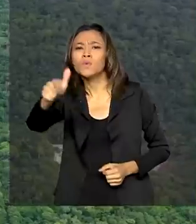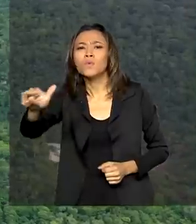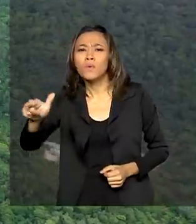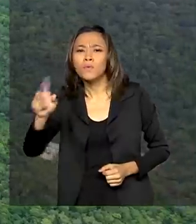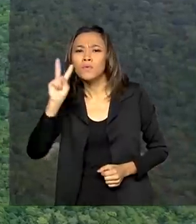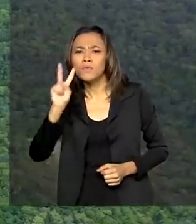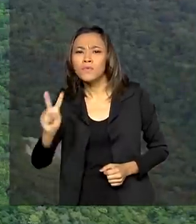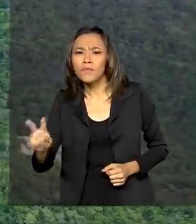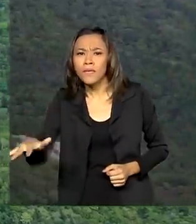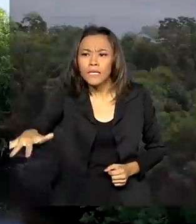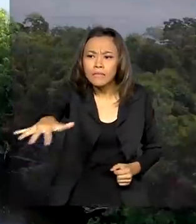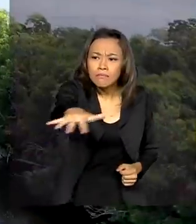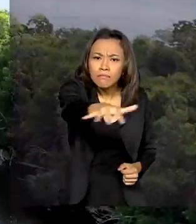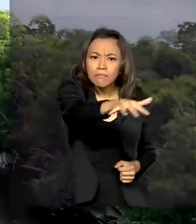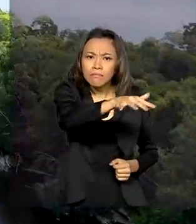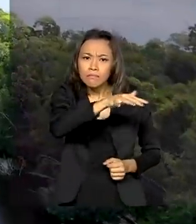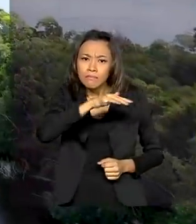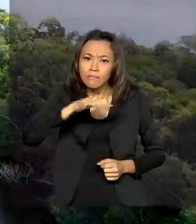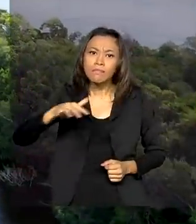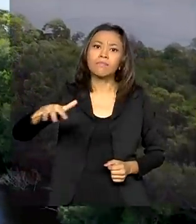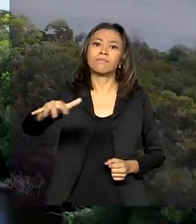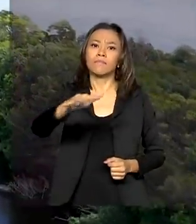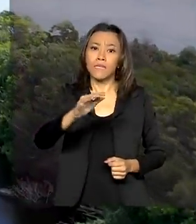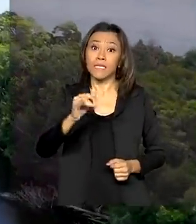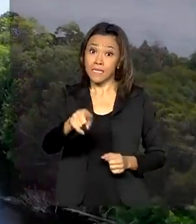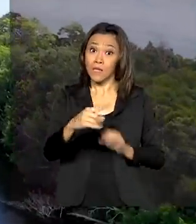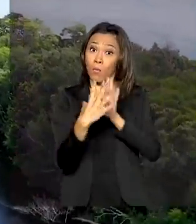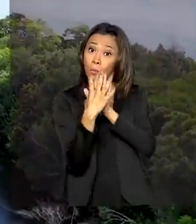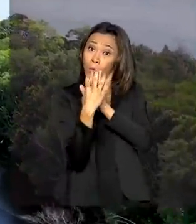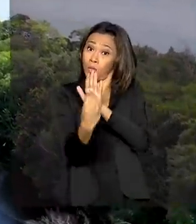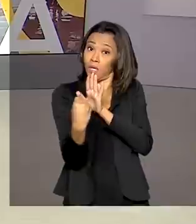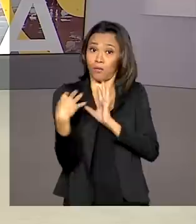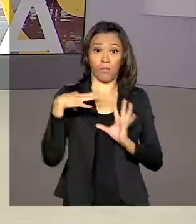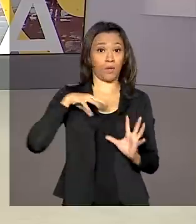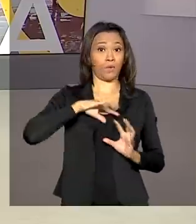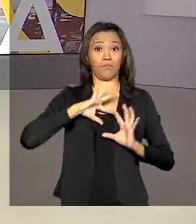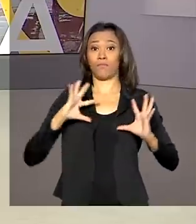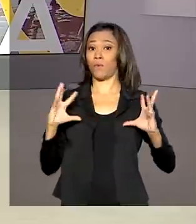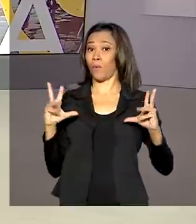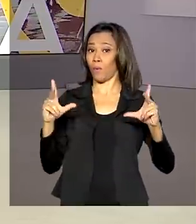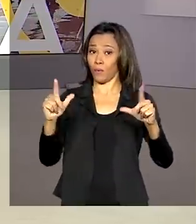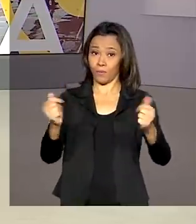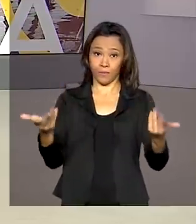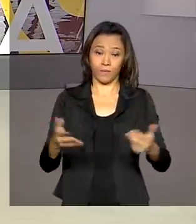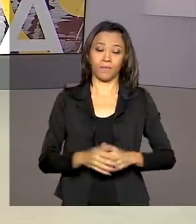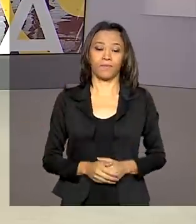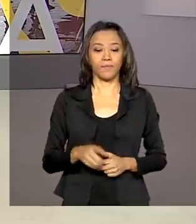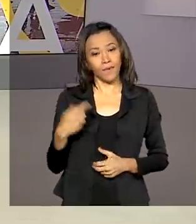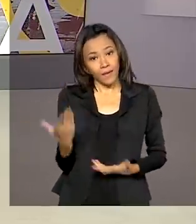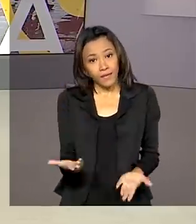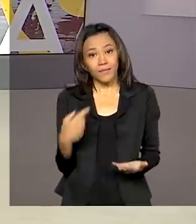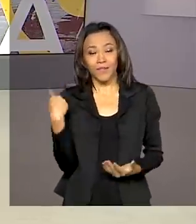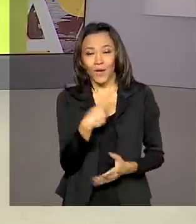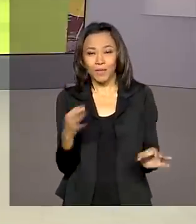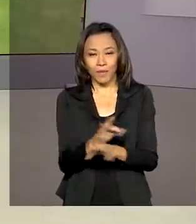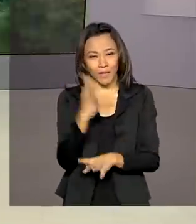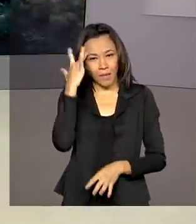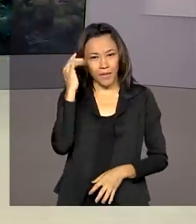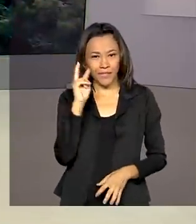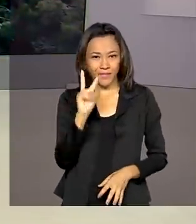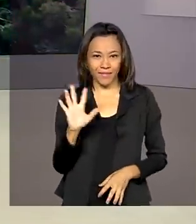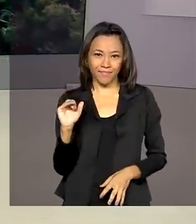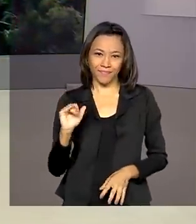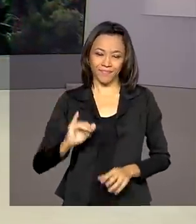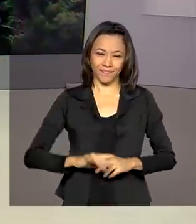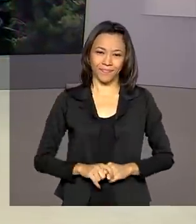cerca o que o nosso vizinho faz. E é um exemplo para todos nós. É isso, a gente fica por aqui, nos vemos amanhã. Até